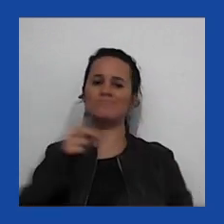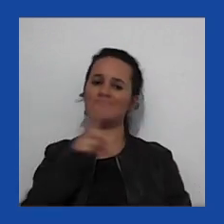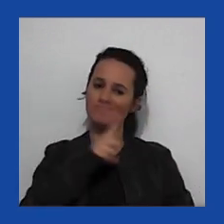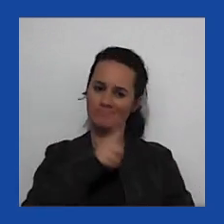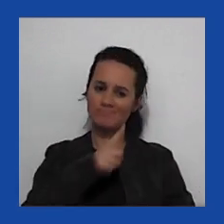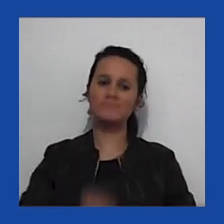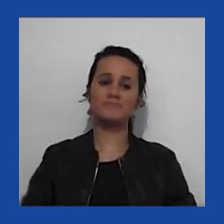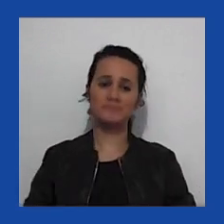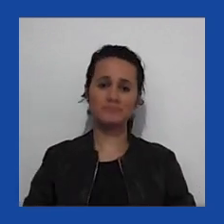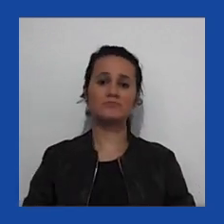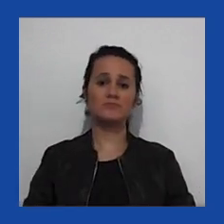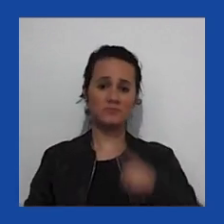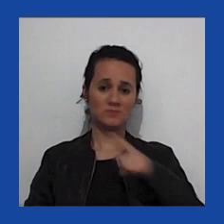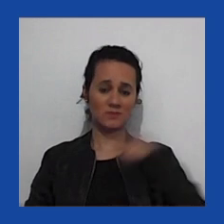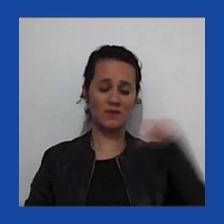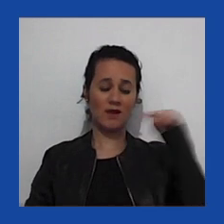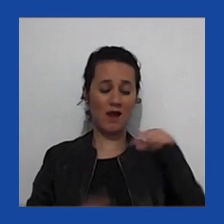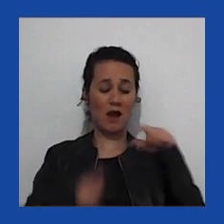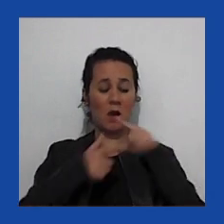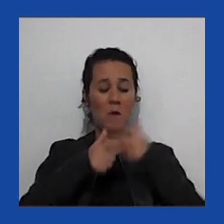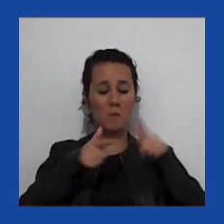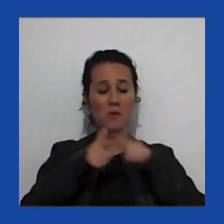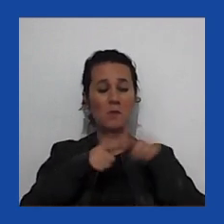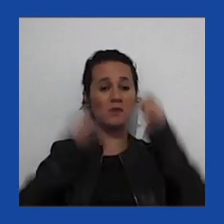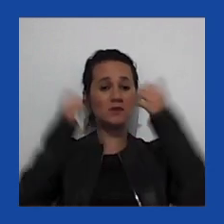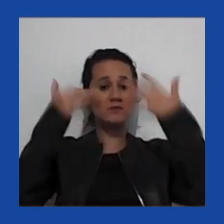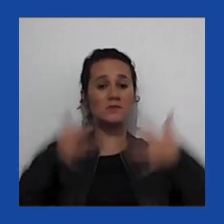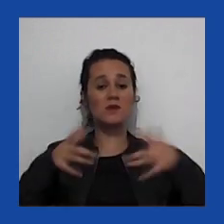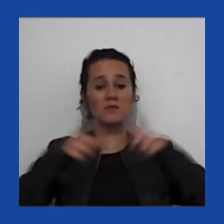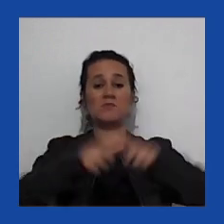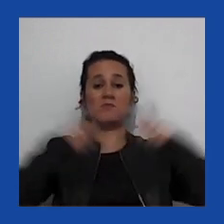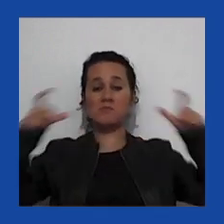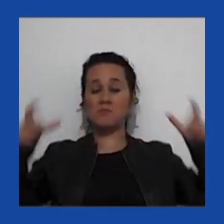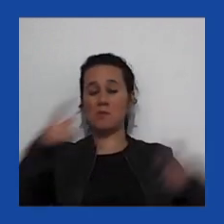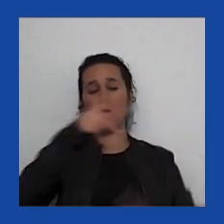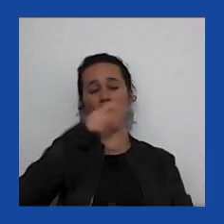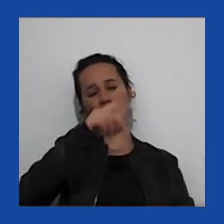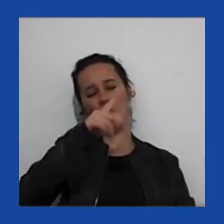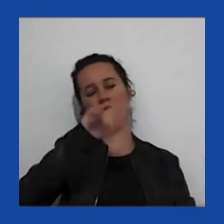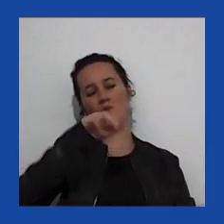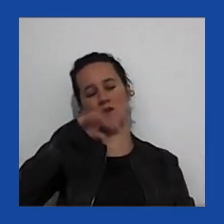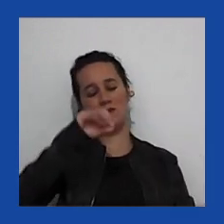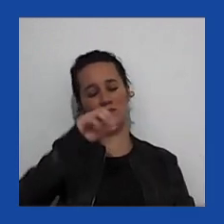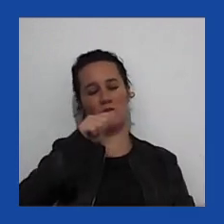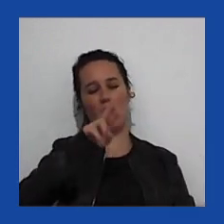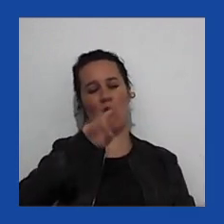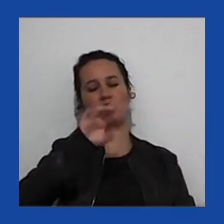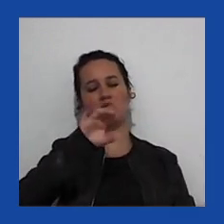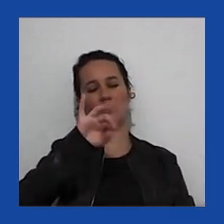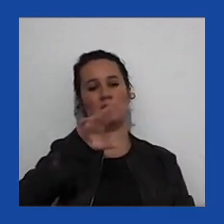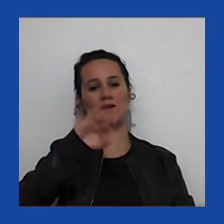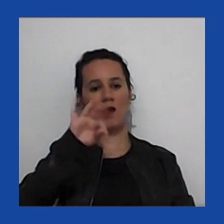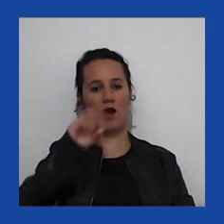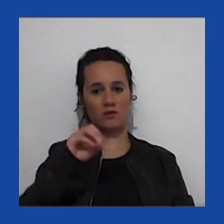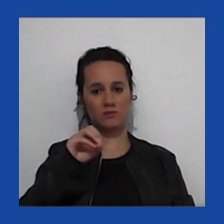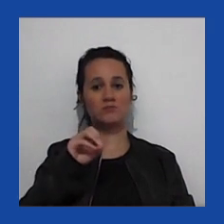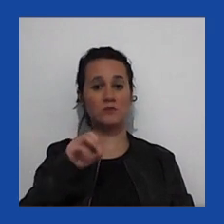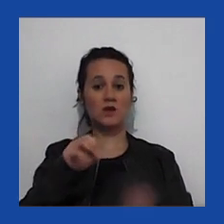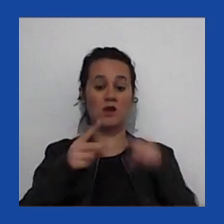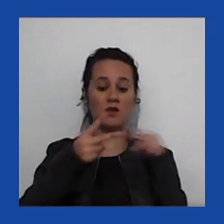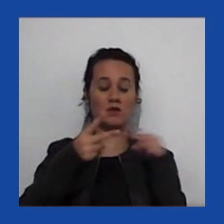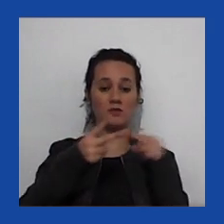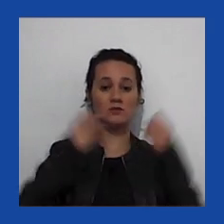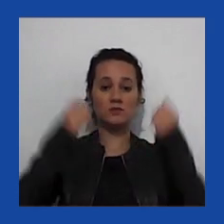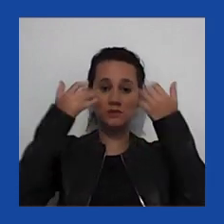uma parte desse problema é o crescimento do populismo autoritário, e agora eu vou fazer o segundo ponto sobre